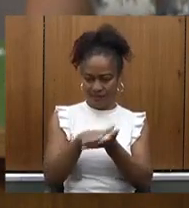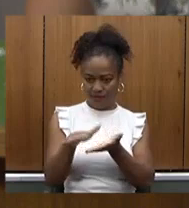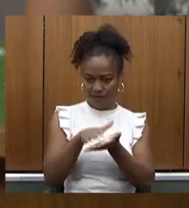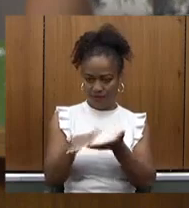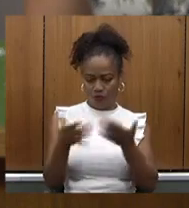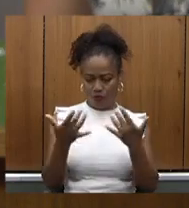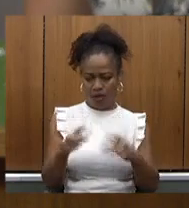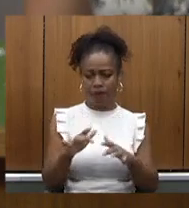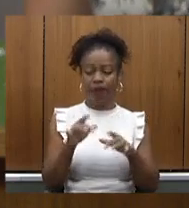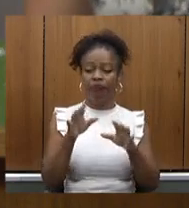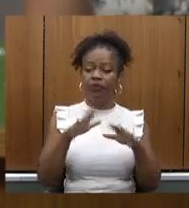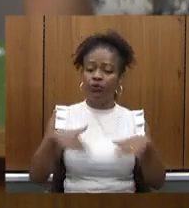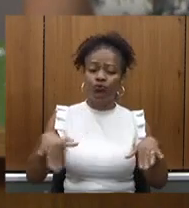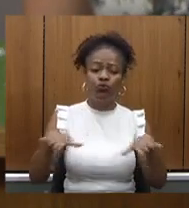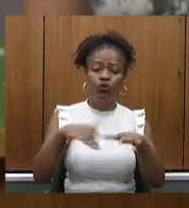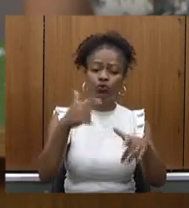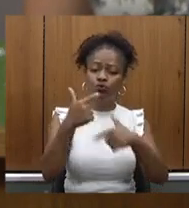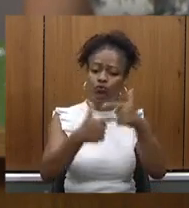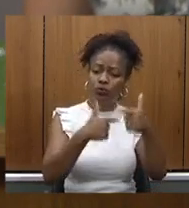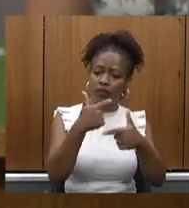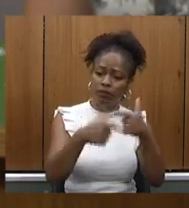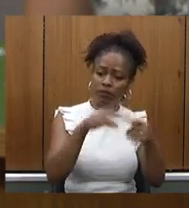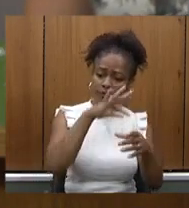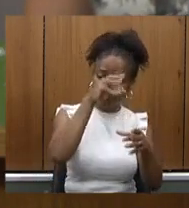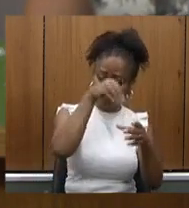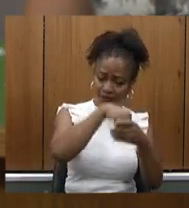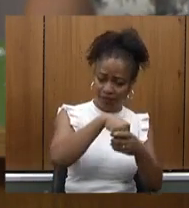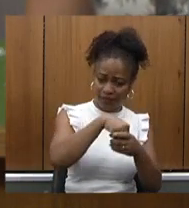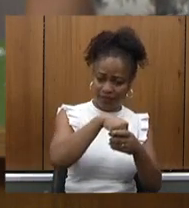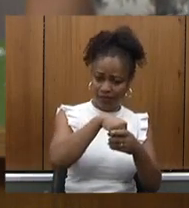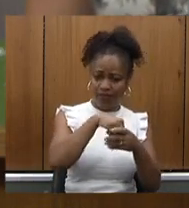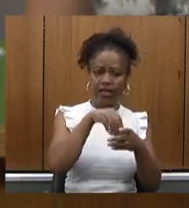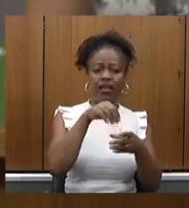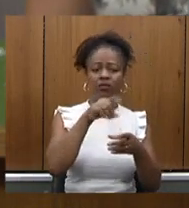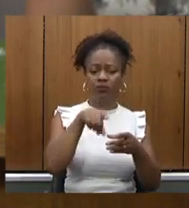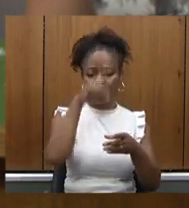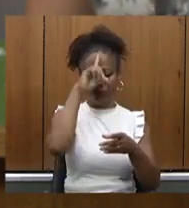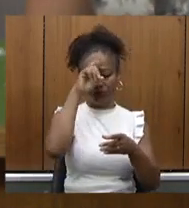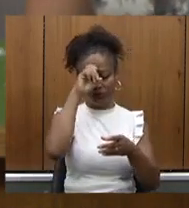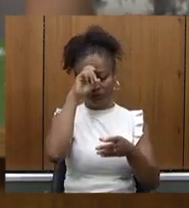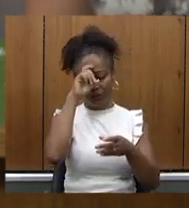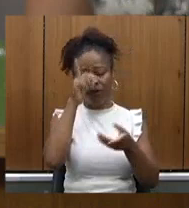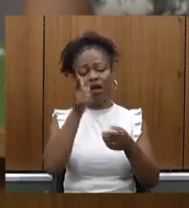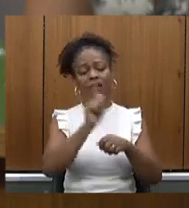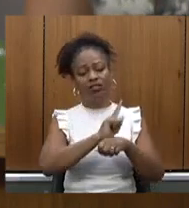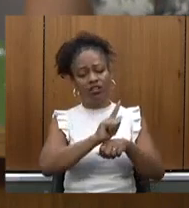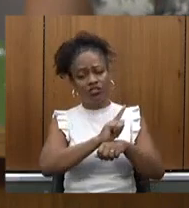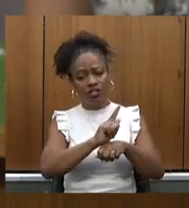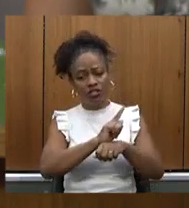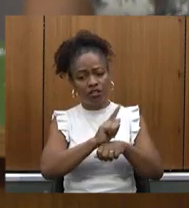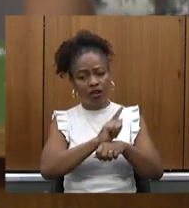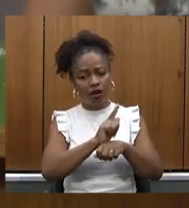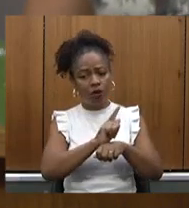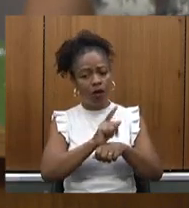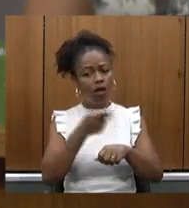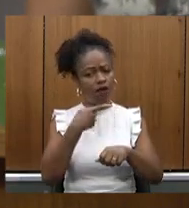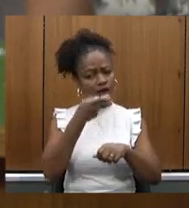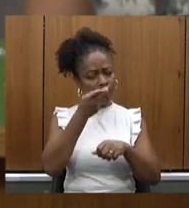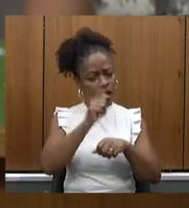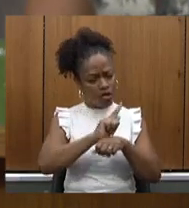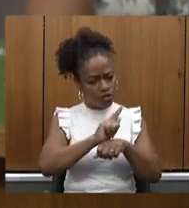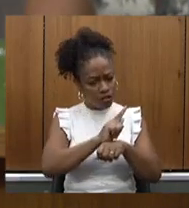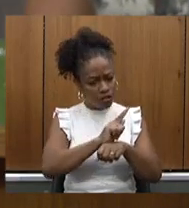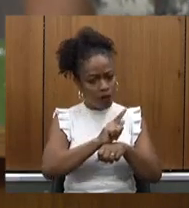algum hospital que tiver descentralização da gestão quando eu falo descentralização da gestão vale a pena lembrar que não é